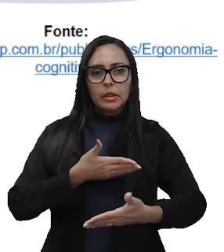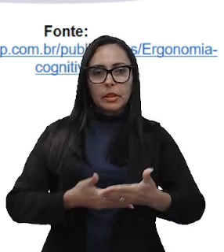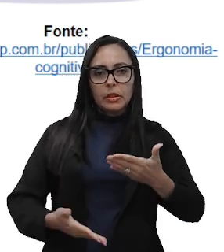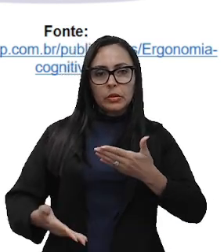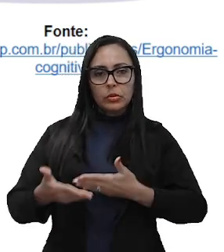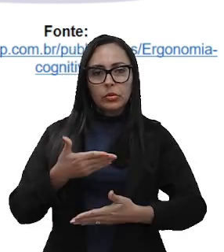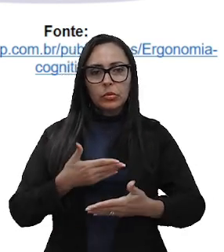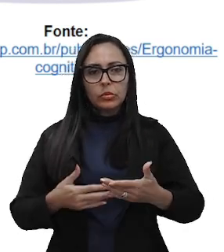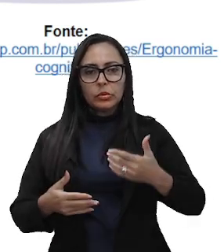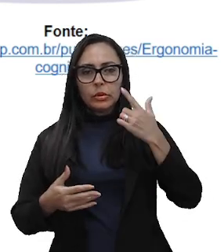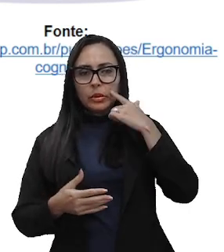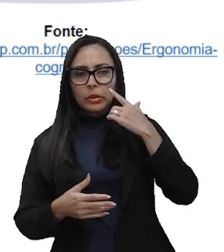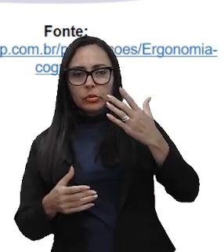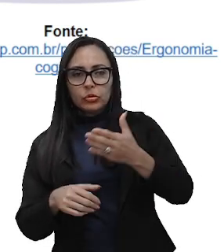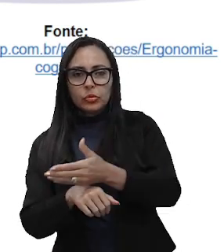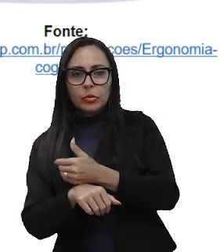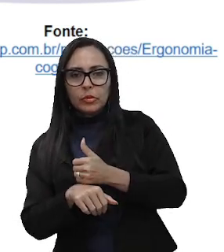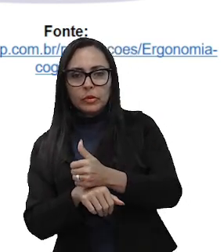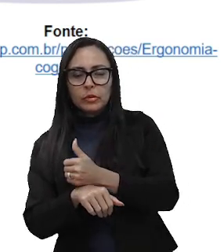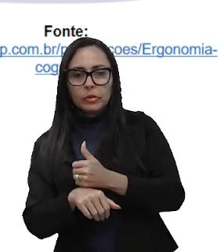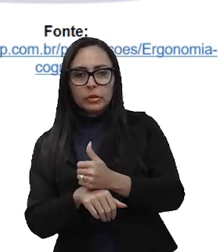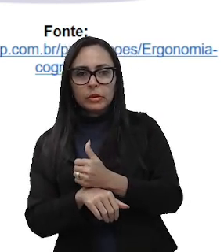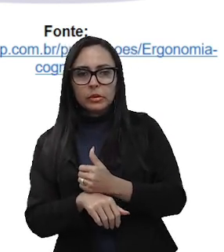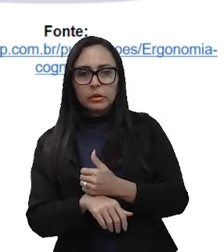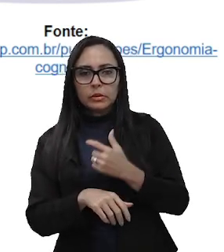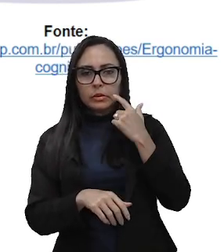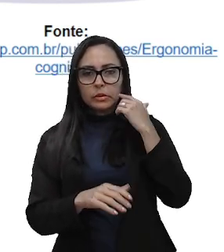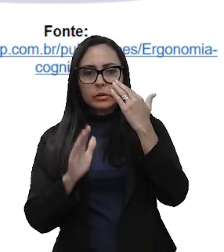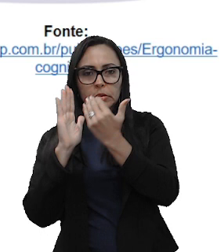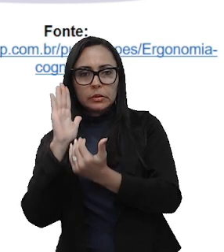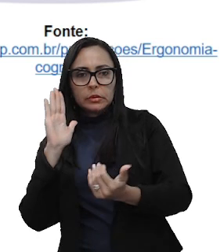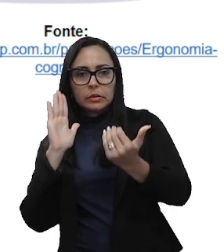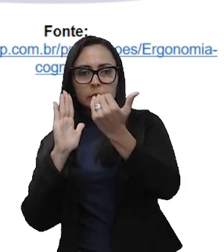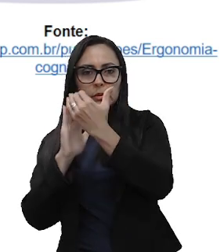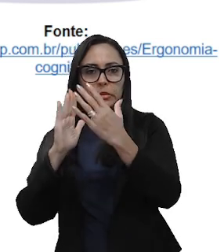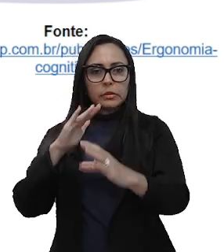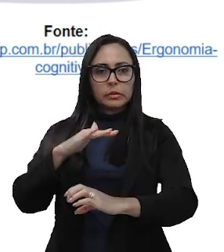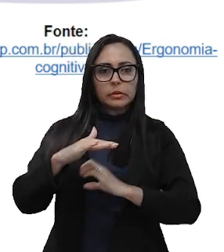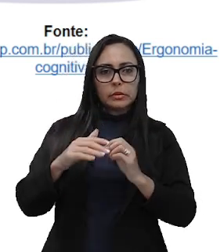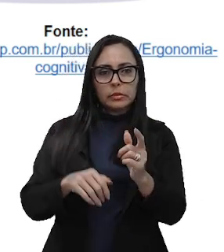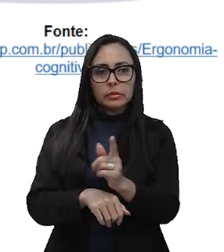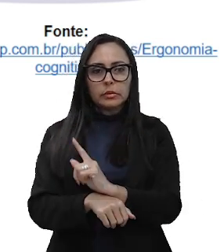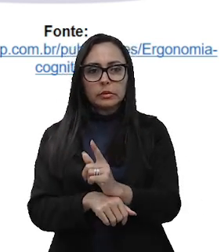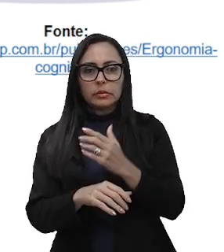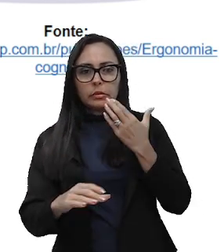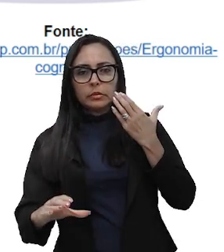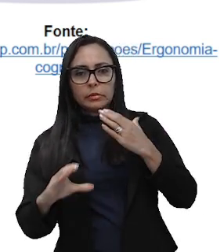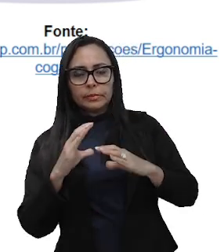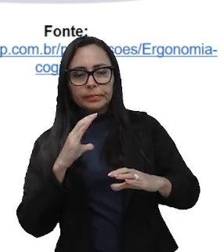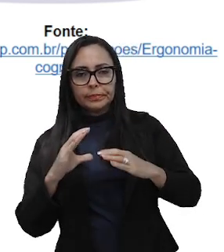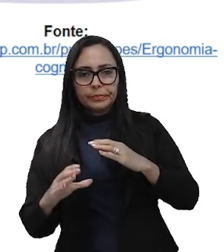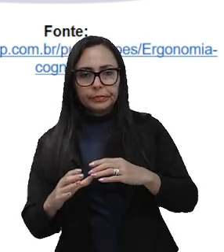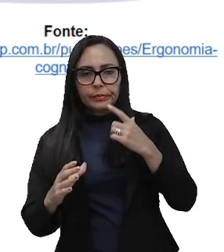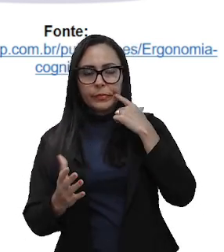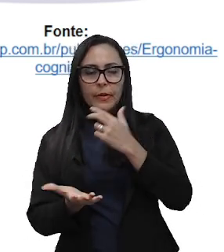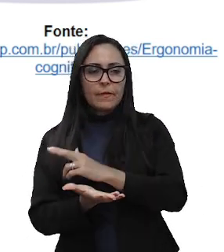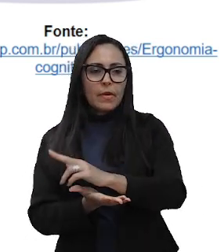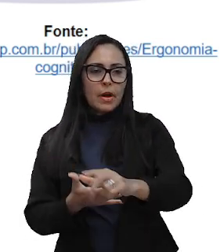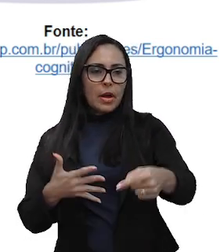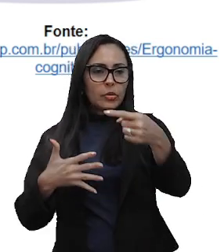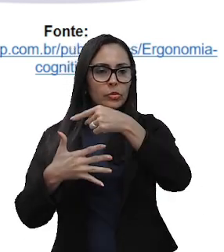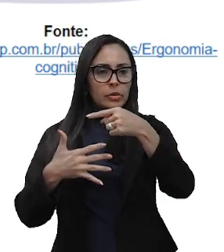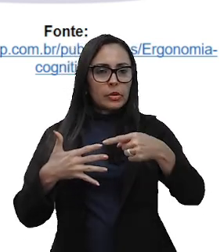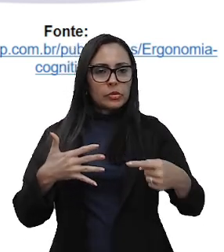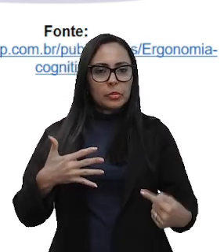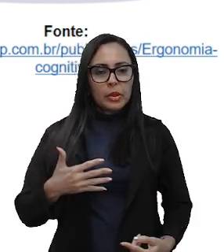interpessoais entre os profissionais, dentre a hierarquia empresarial, gestão, comunicação, dentre outros